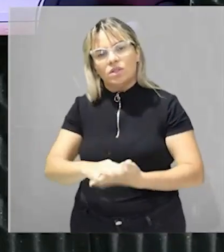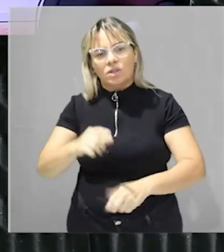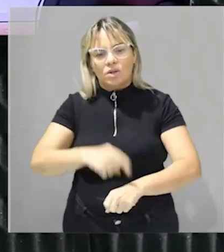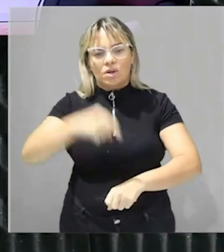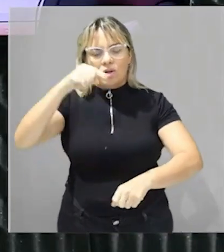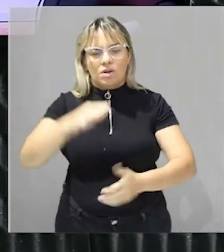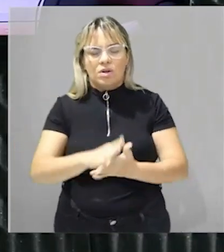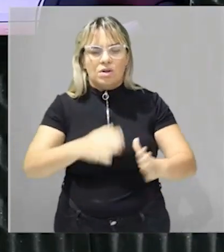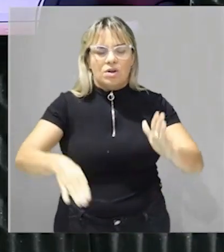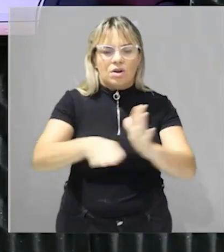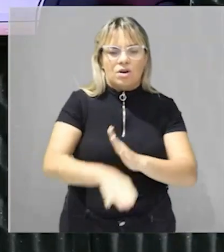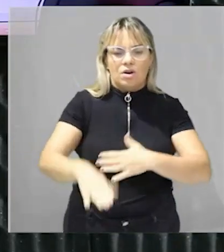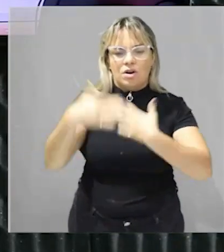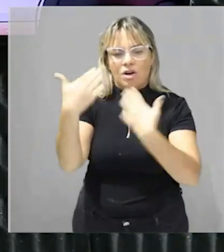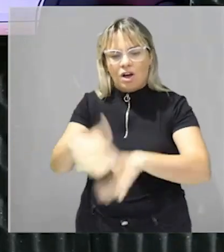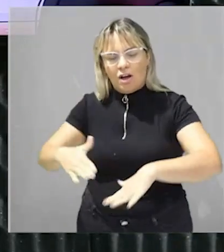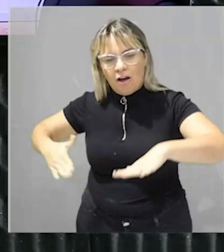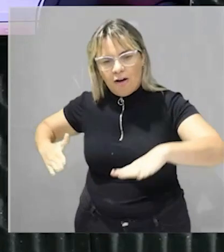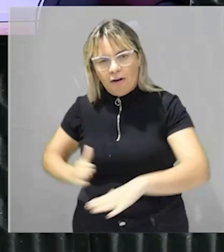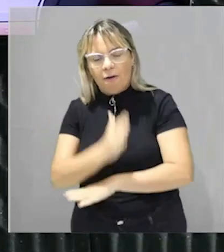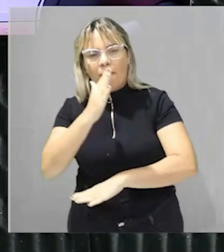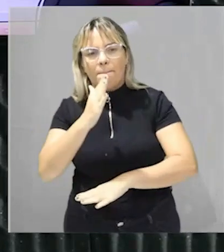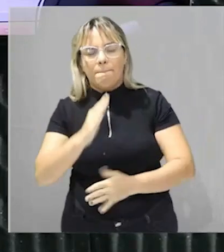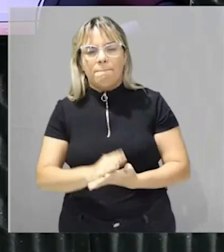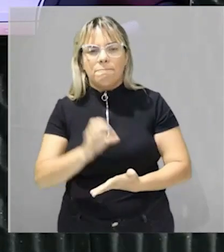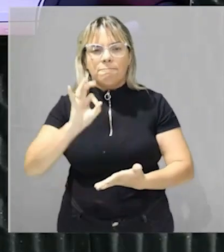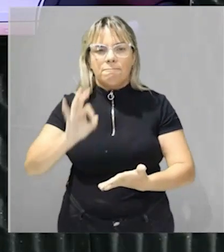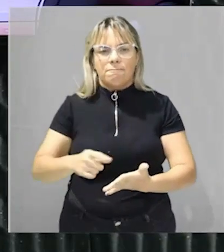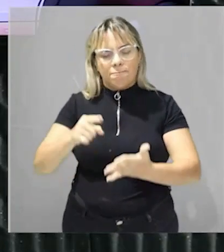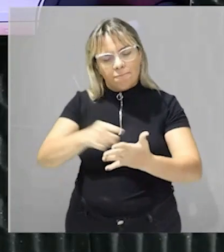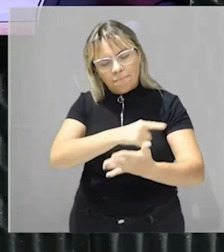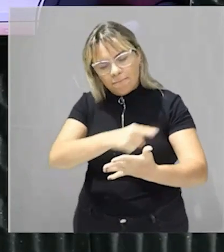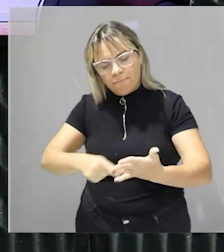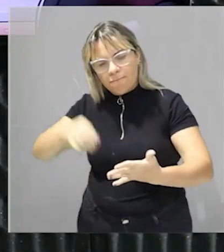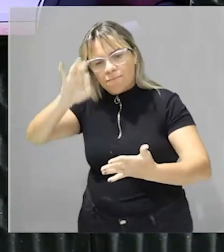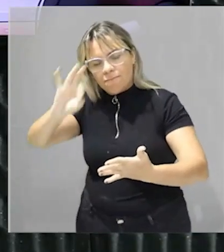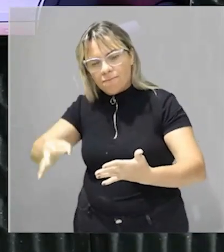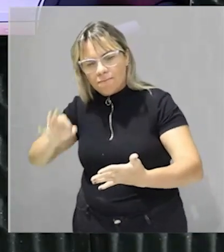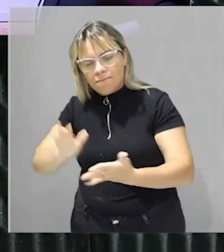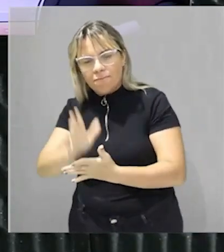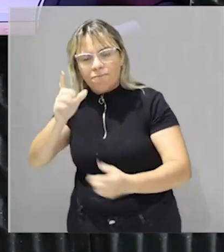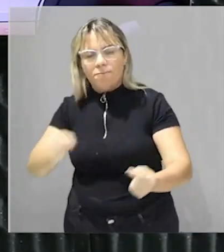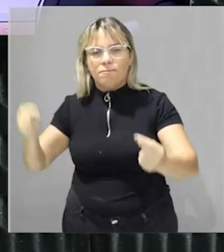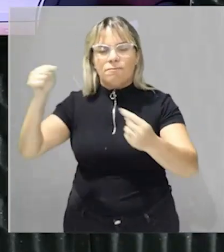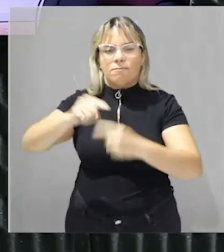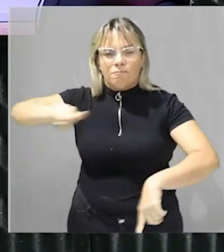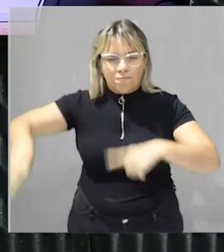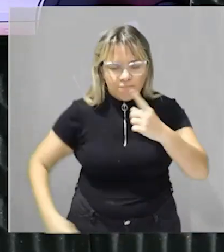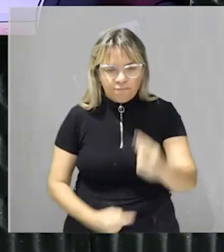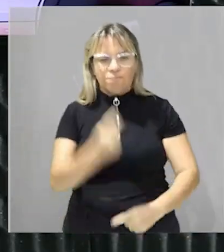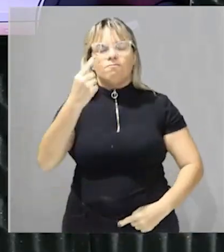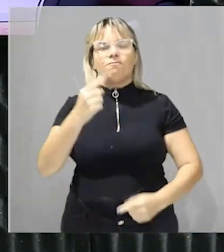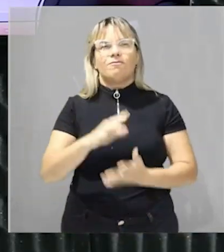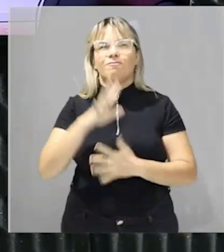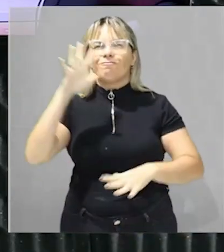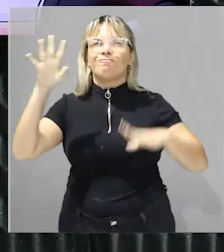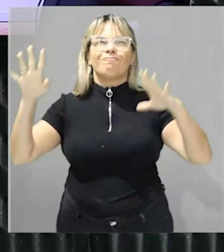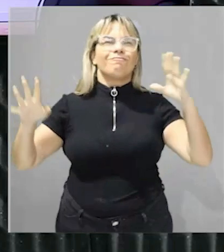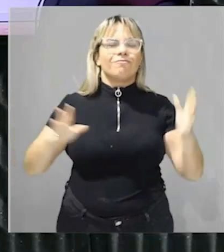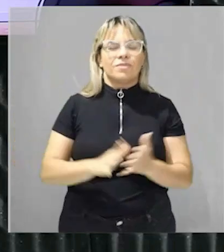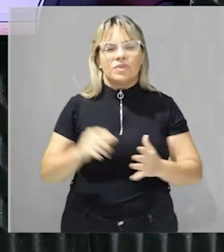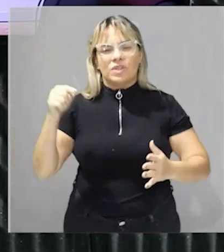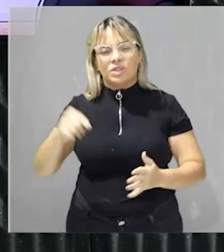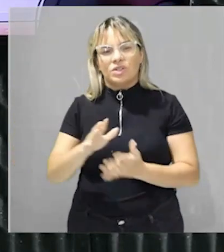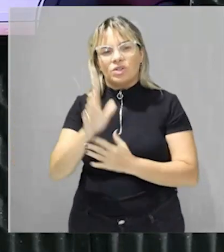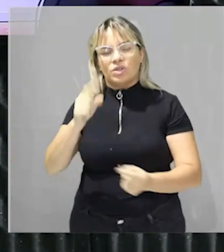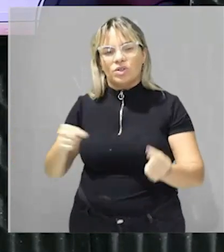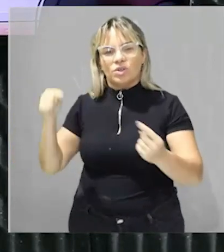para que tu chegue lá e gabarite tenha teus objetivos tenha tua aprovação e alcance os teus sonhos porque essa é